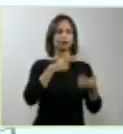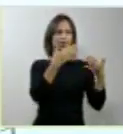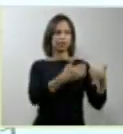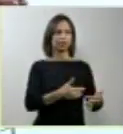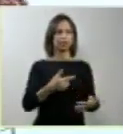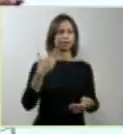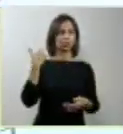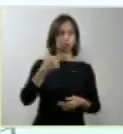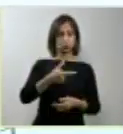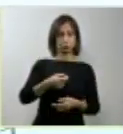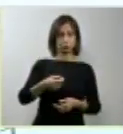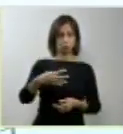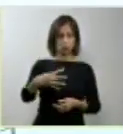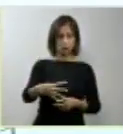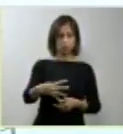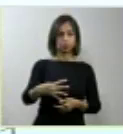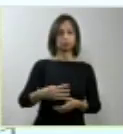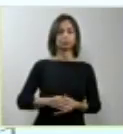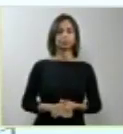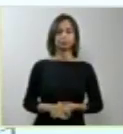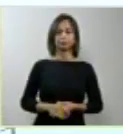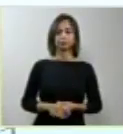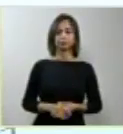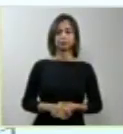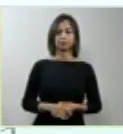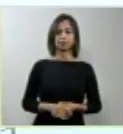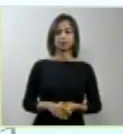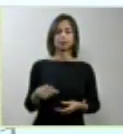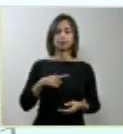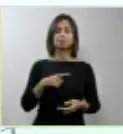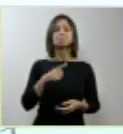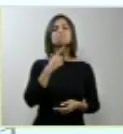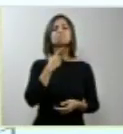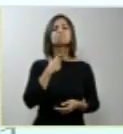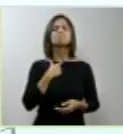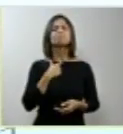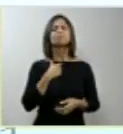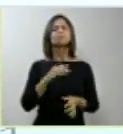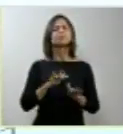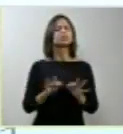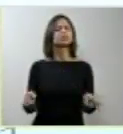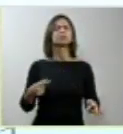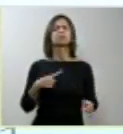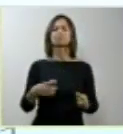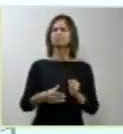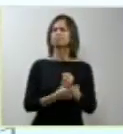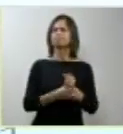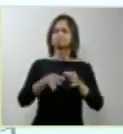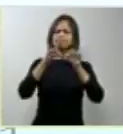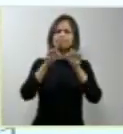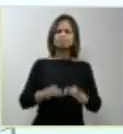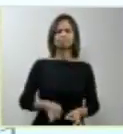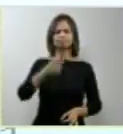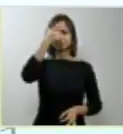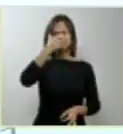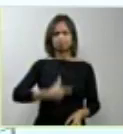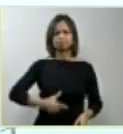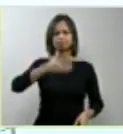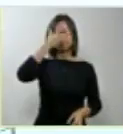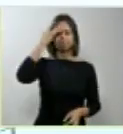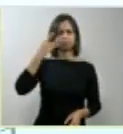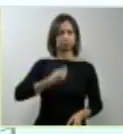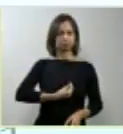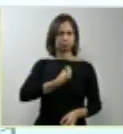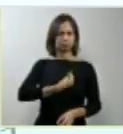2004, o que se deseja é simplesmente garantir a dignidade da pessoa humana, através da